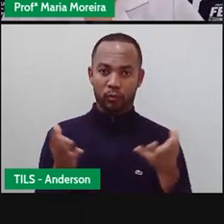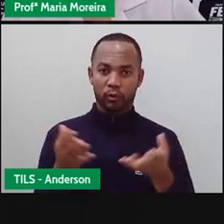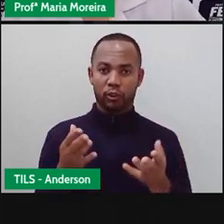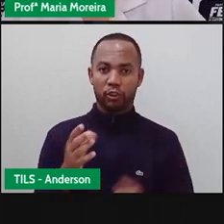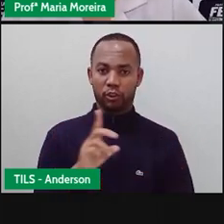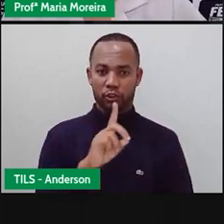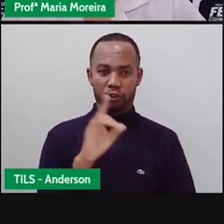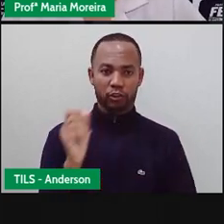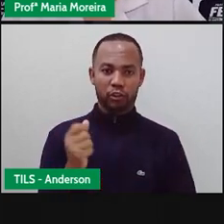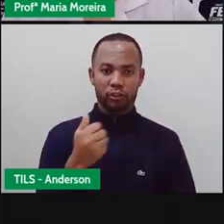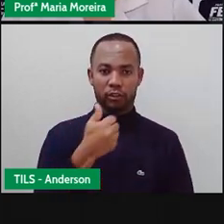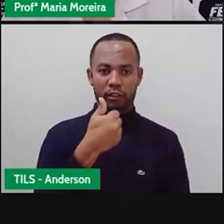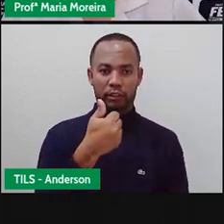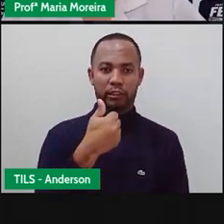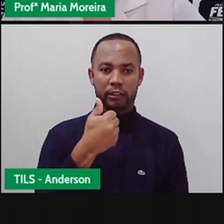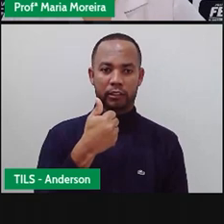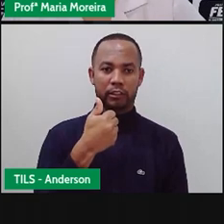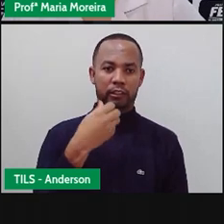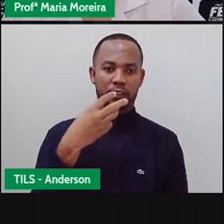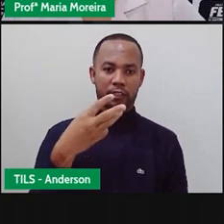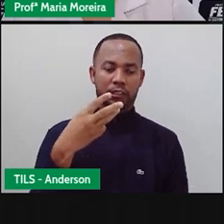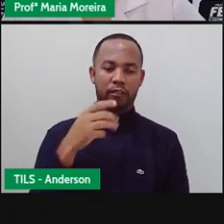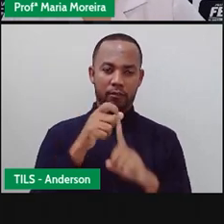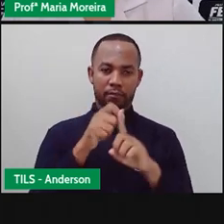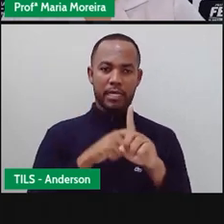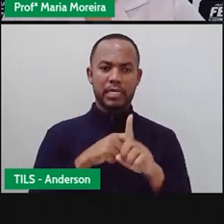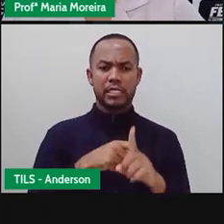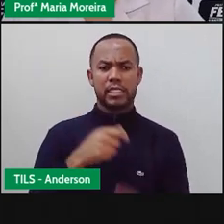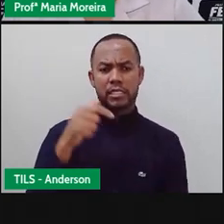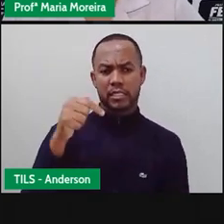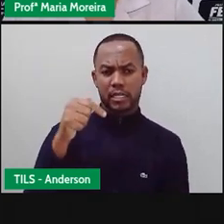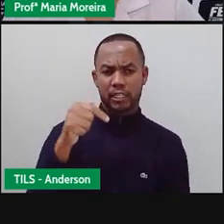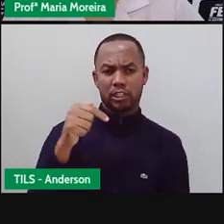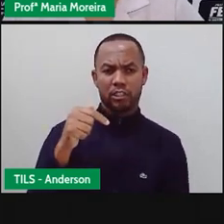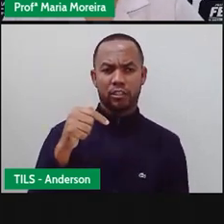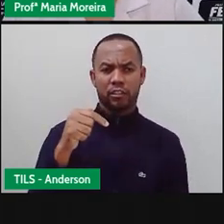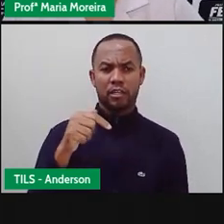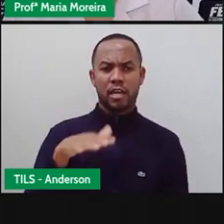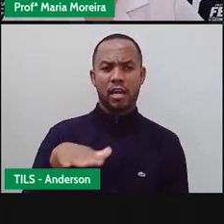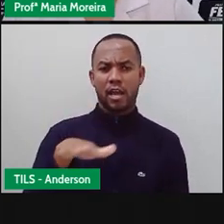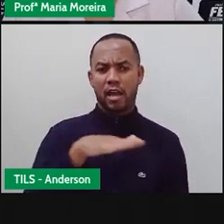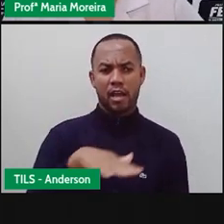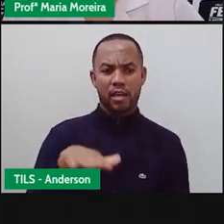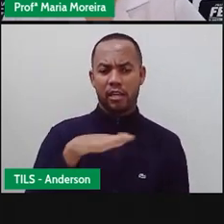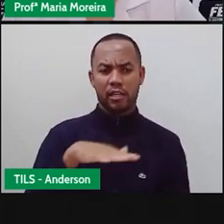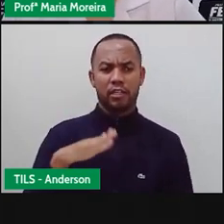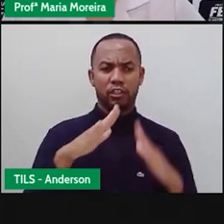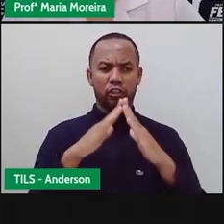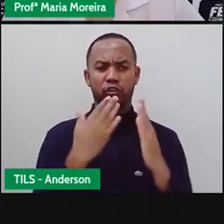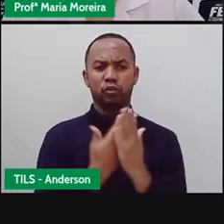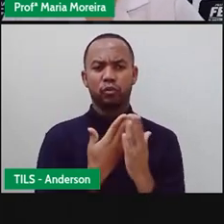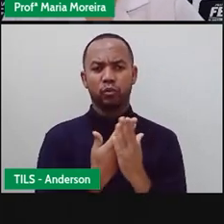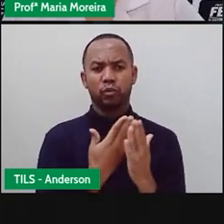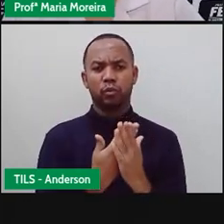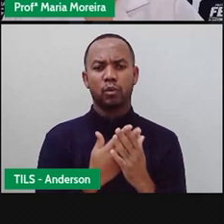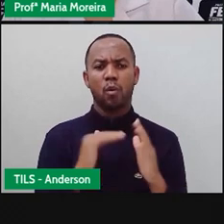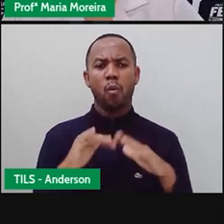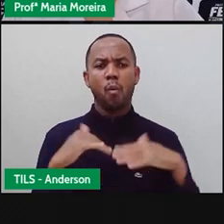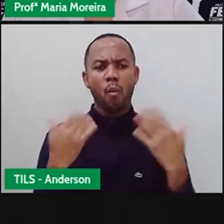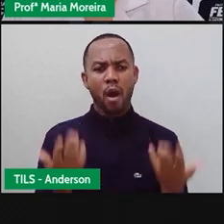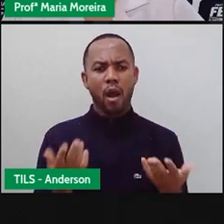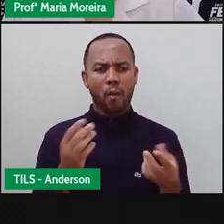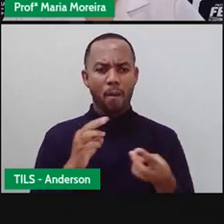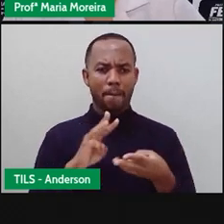dia 13 do mês 7 de 2021, nossa área de conhecimento interdisciplinar, matemática e